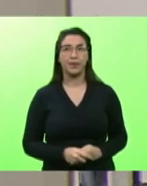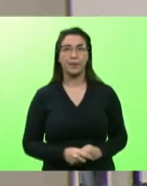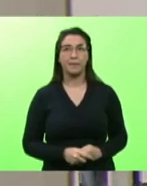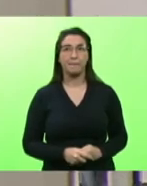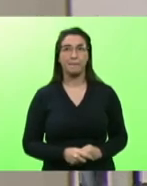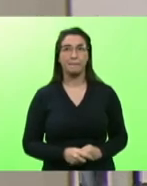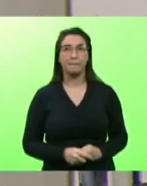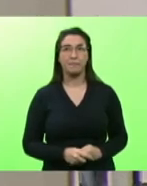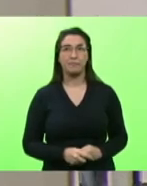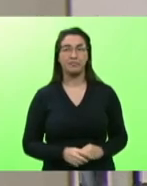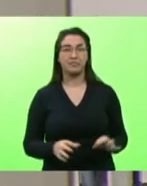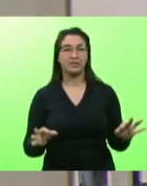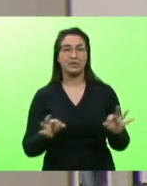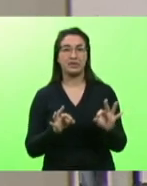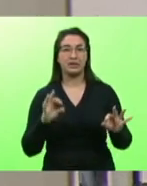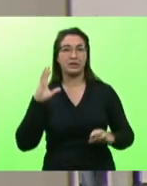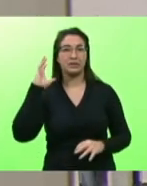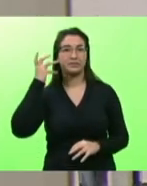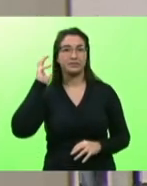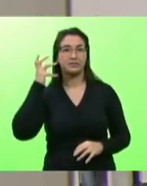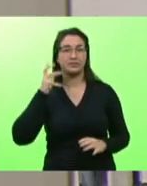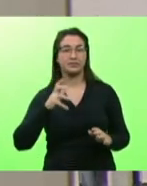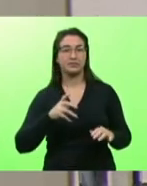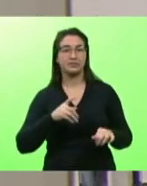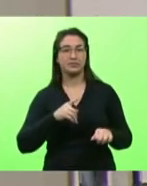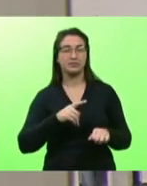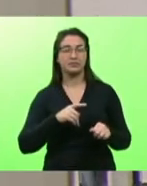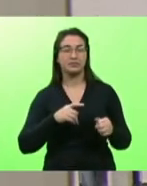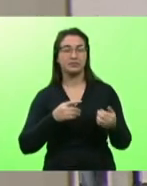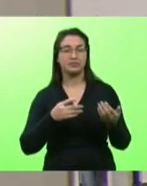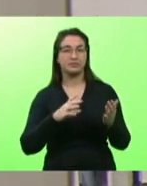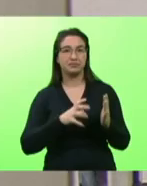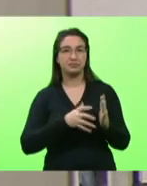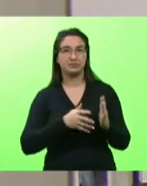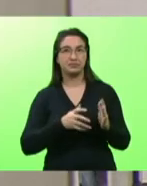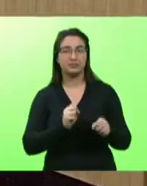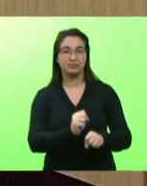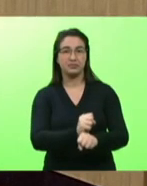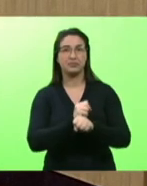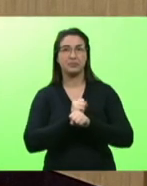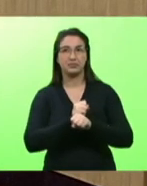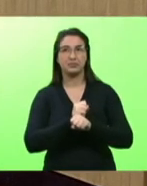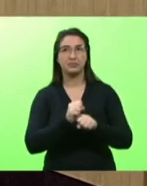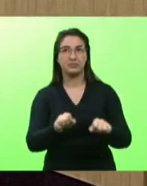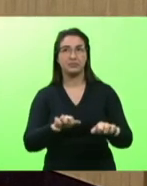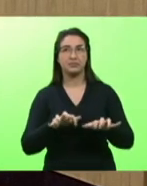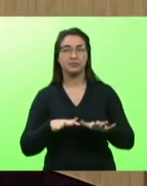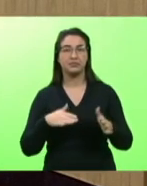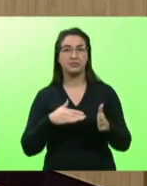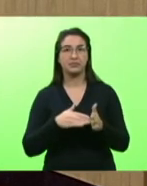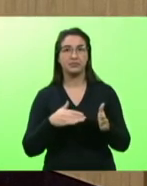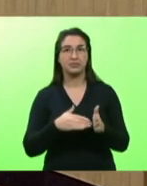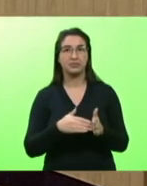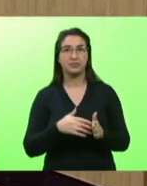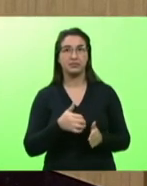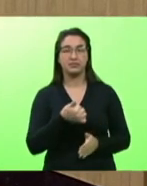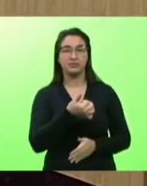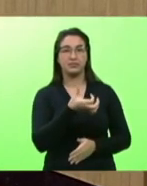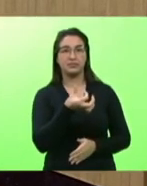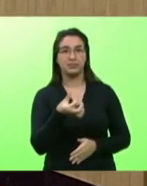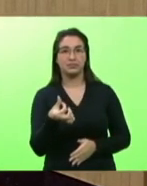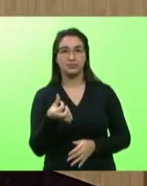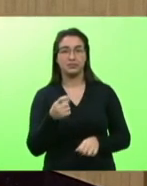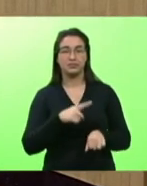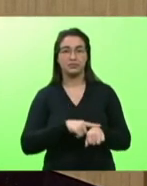não havendo mais oradores no horário destinado aos partidos políticos esta presidência suspende a presente sessão até as 16 horas para que